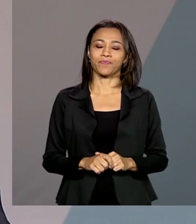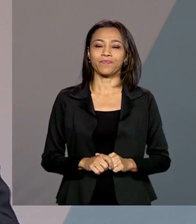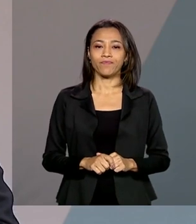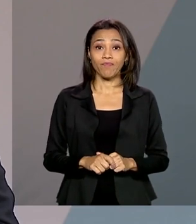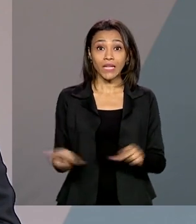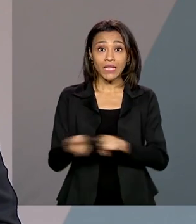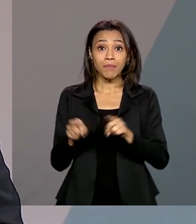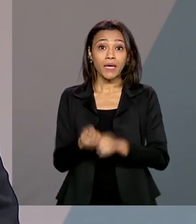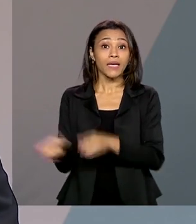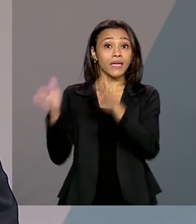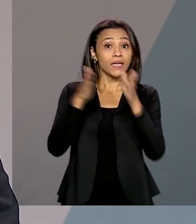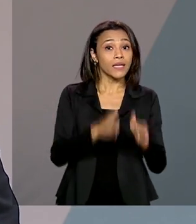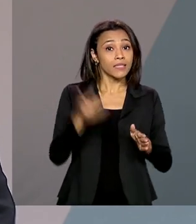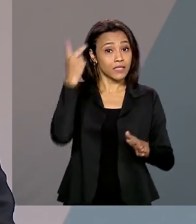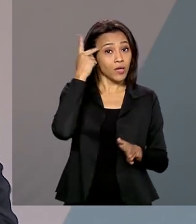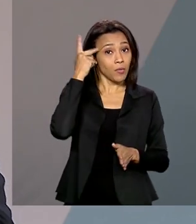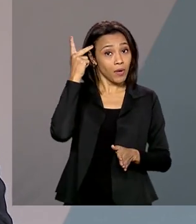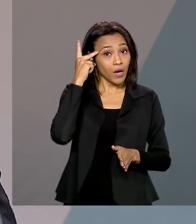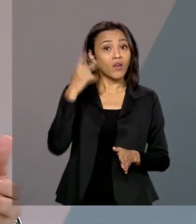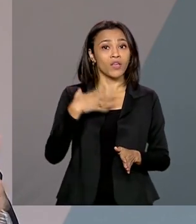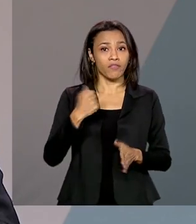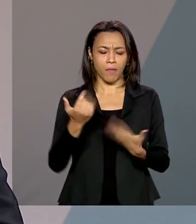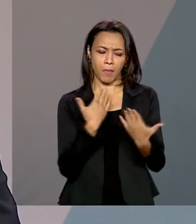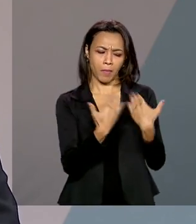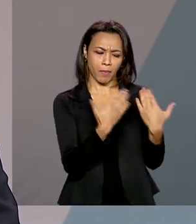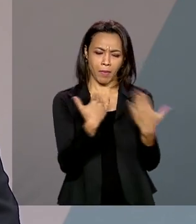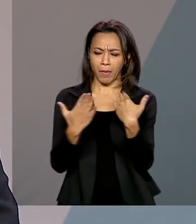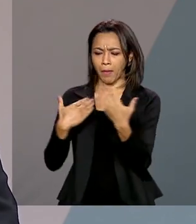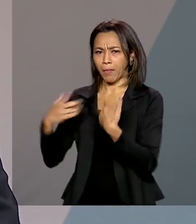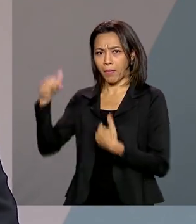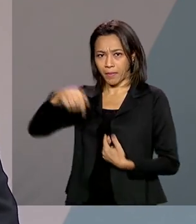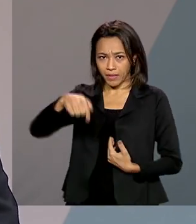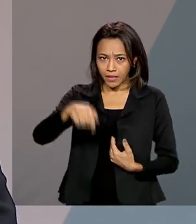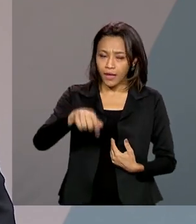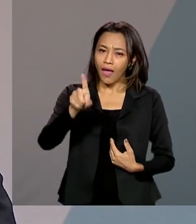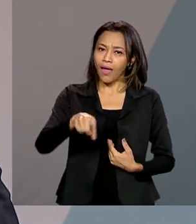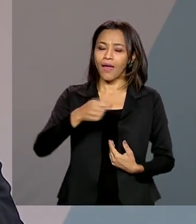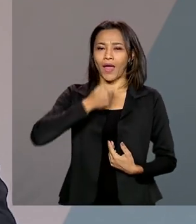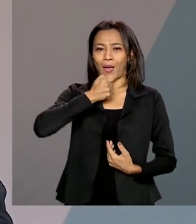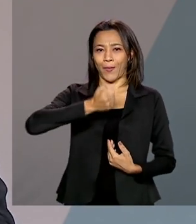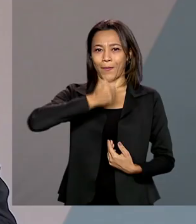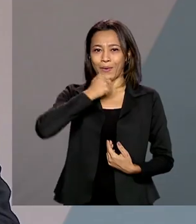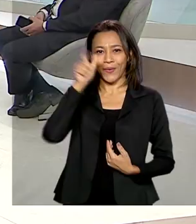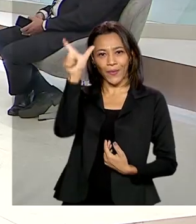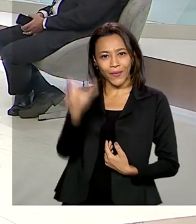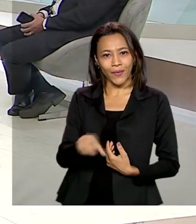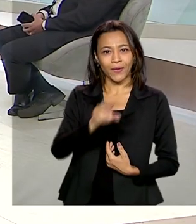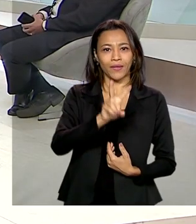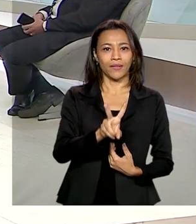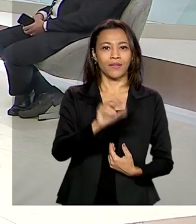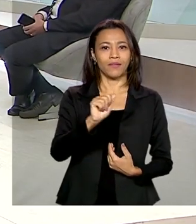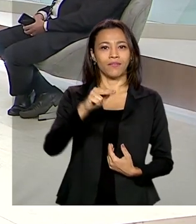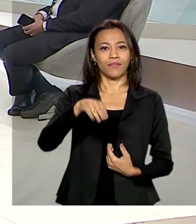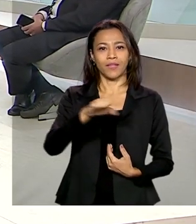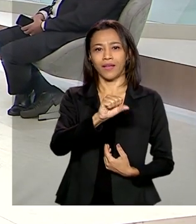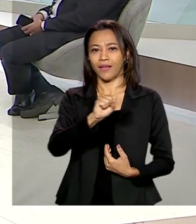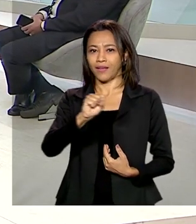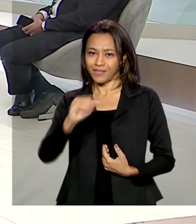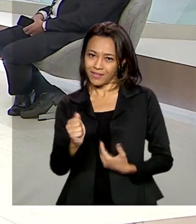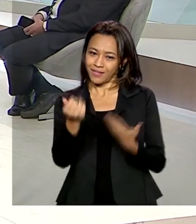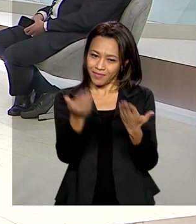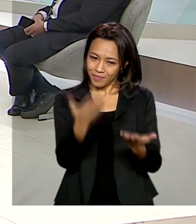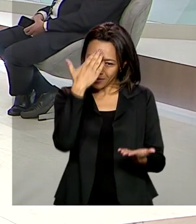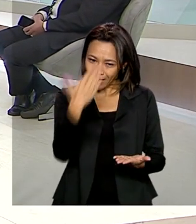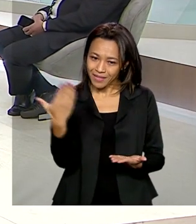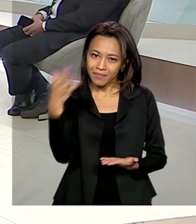E também de São Paulo, quem vai conversar com a gente durante o programa é a repórter Vanessa Casalino. Muito obrigado pela presença, Vanessa.